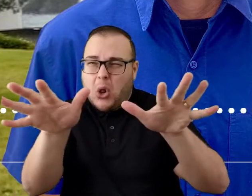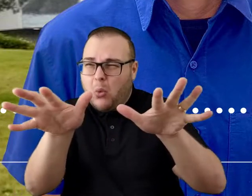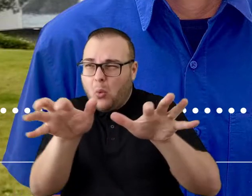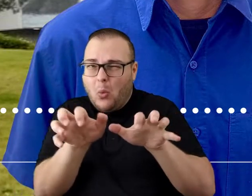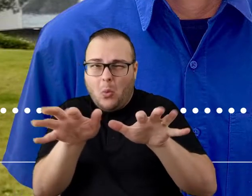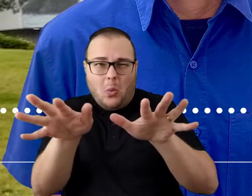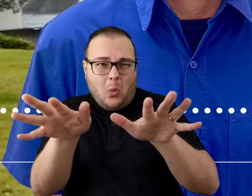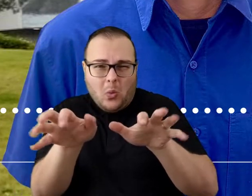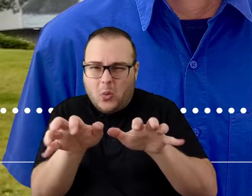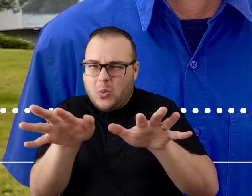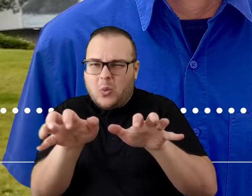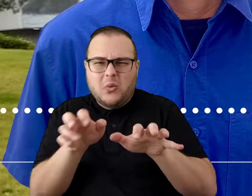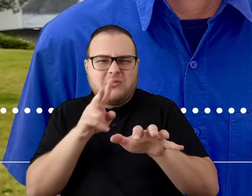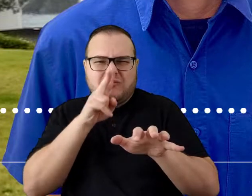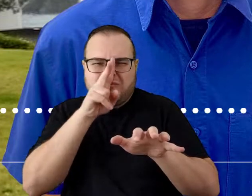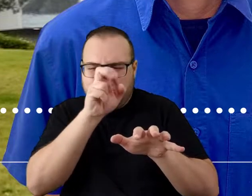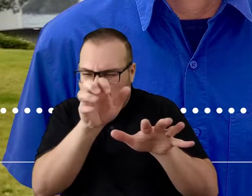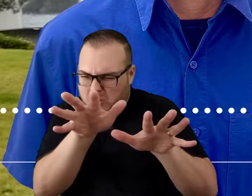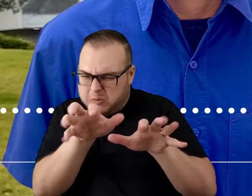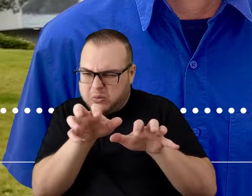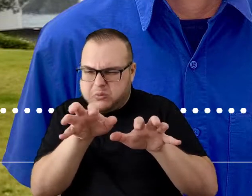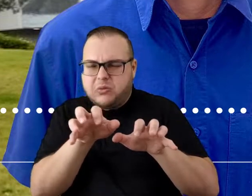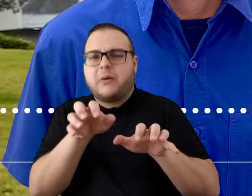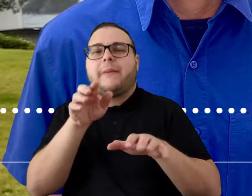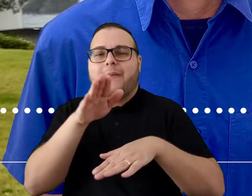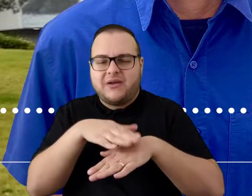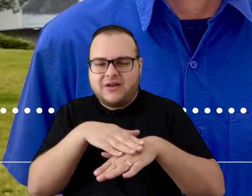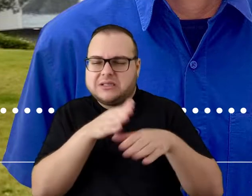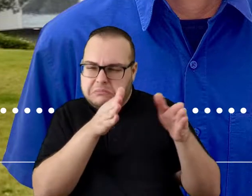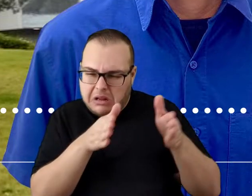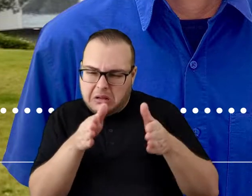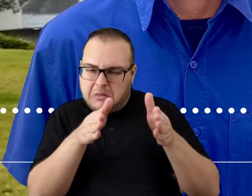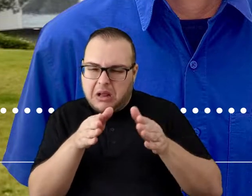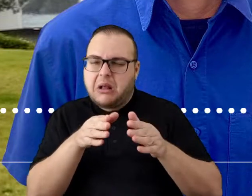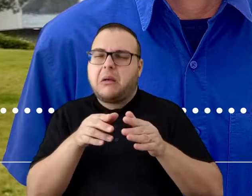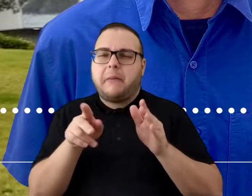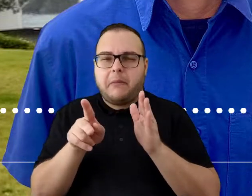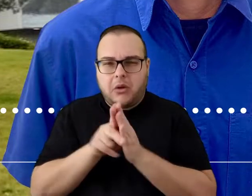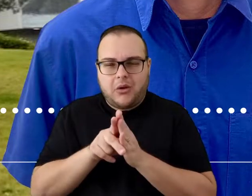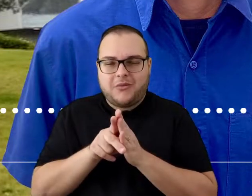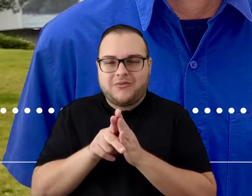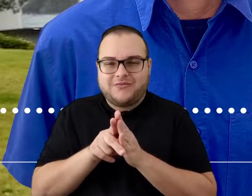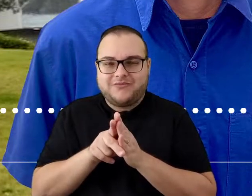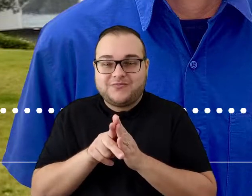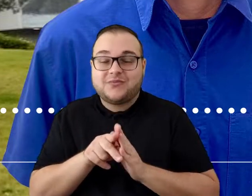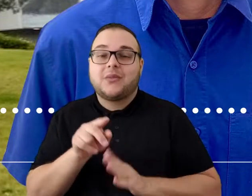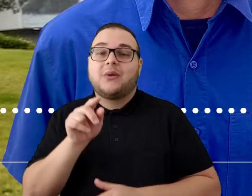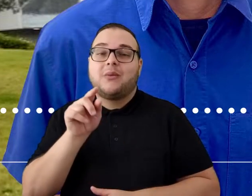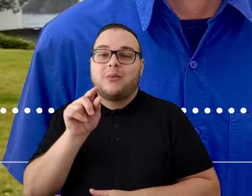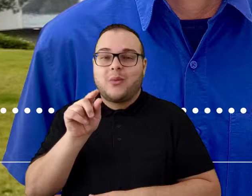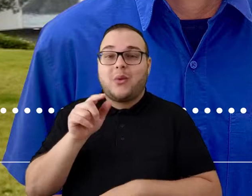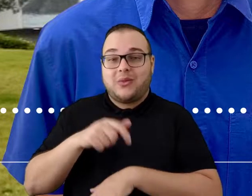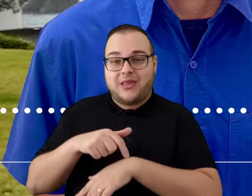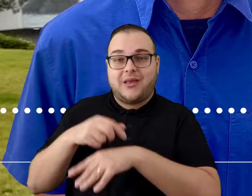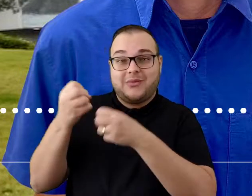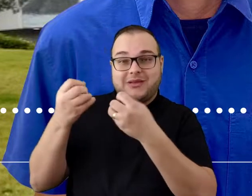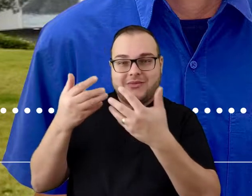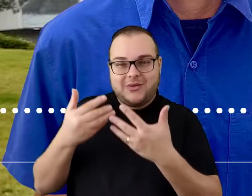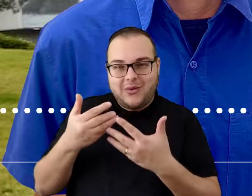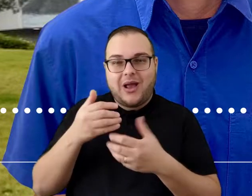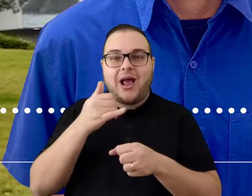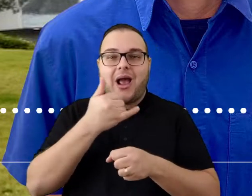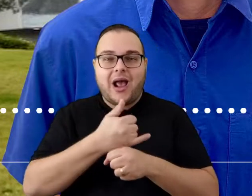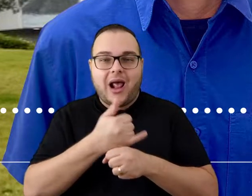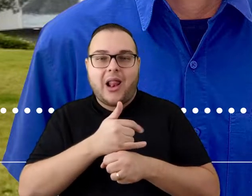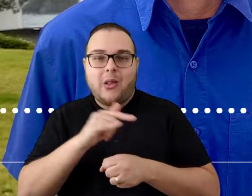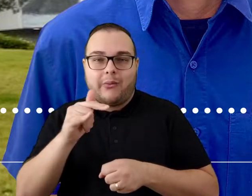para tornar a fabricação de alumínio viável. Recentemente comentaram comigo que alumínio era energia armazenada,